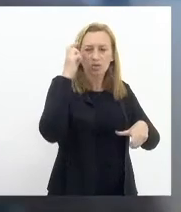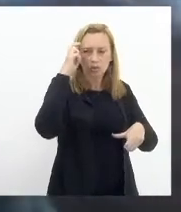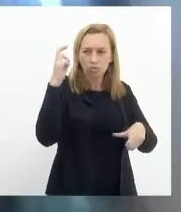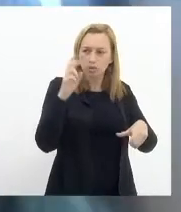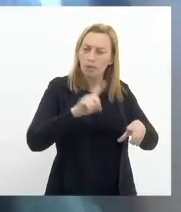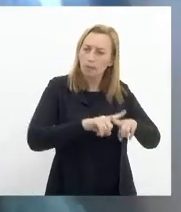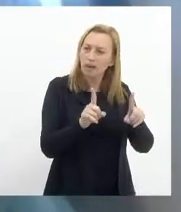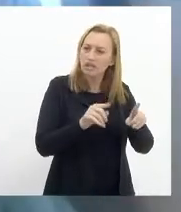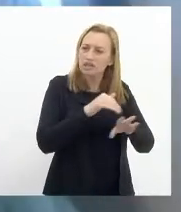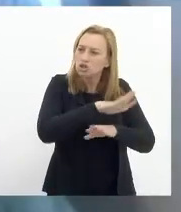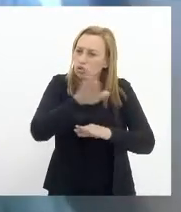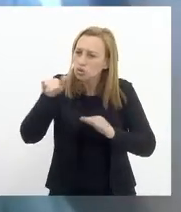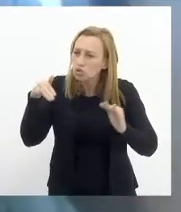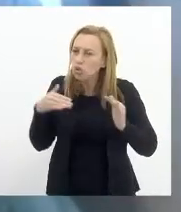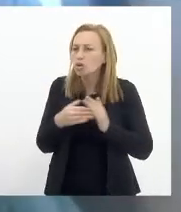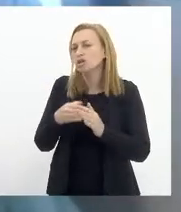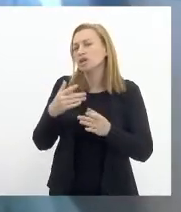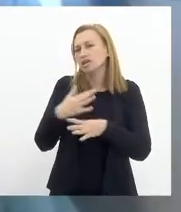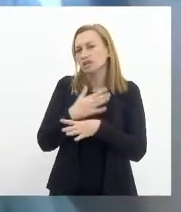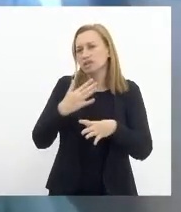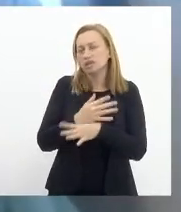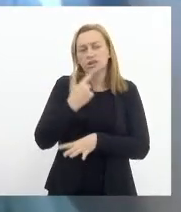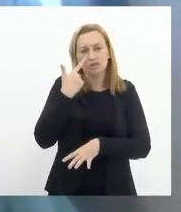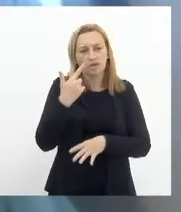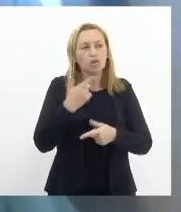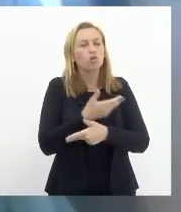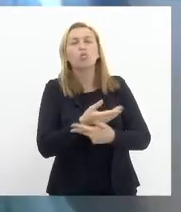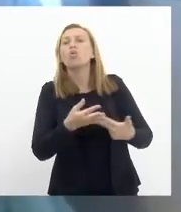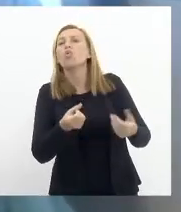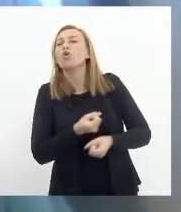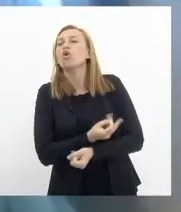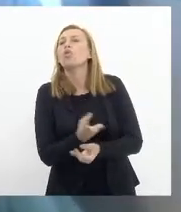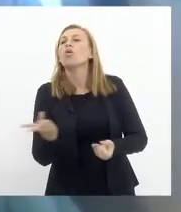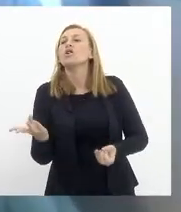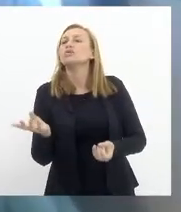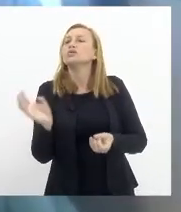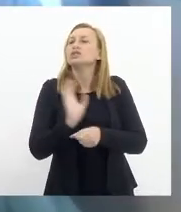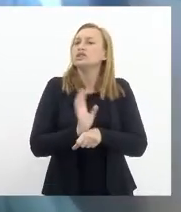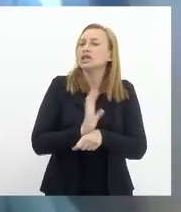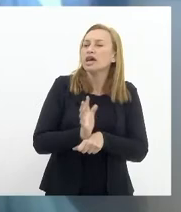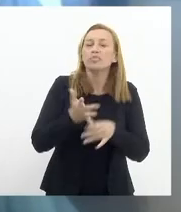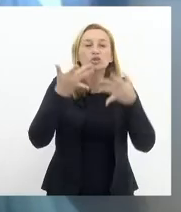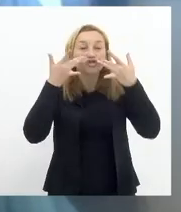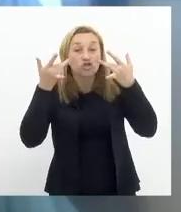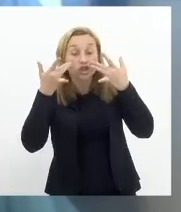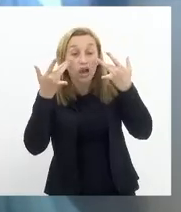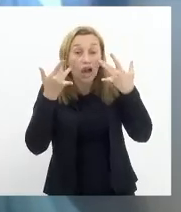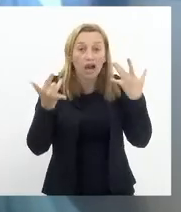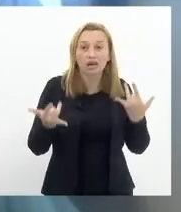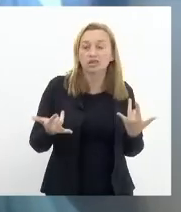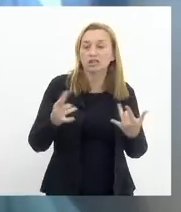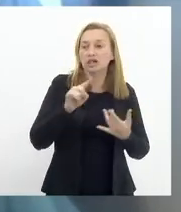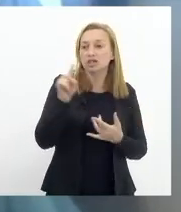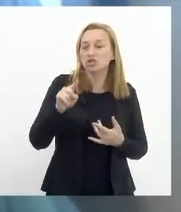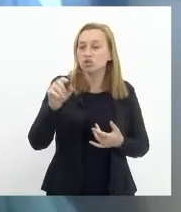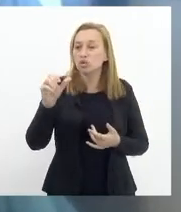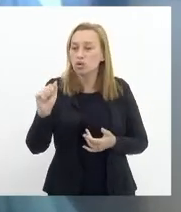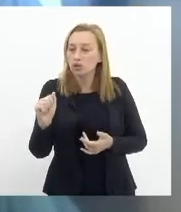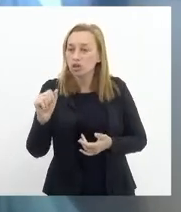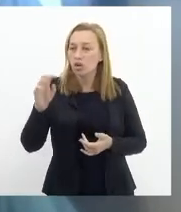parte da cidade se você for ver quantos cinemas e quantos teatros tem na Zona Oeste